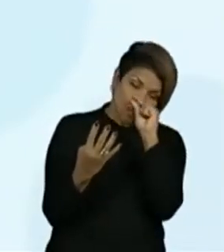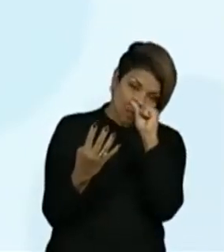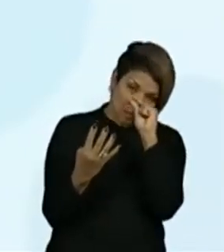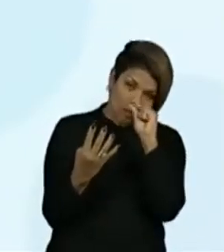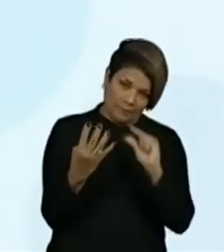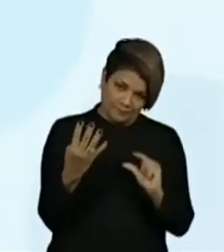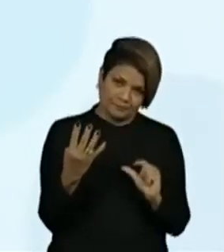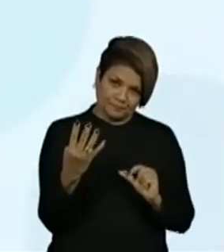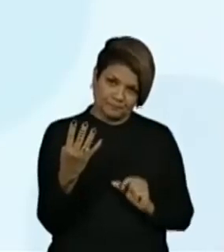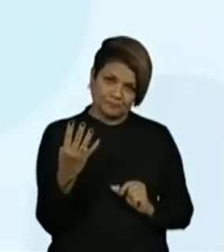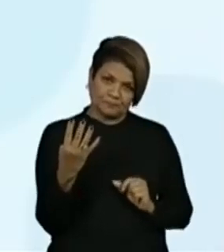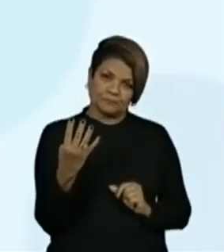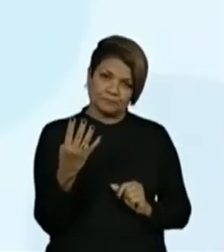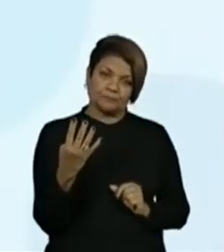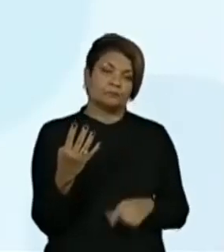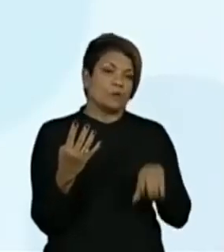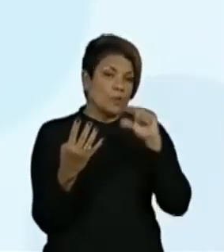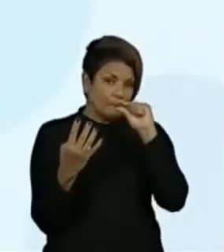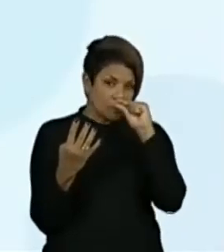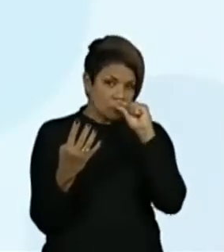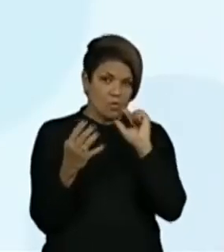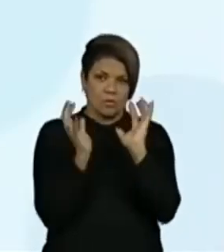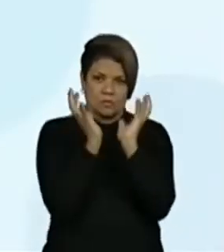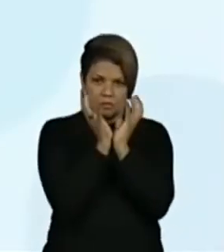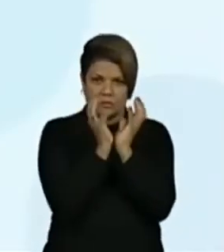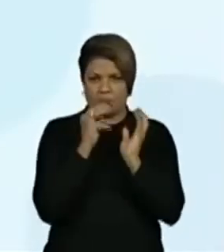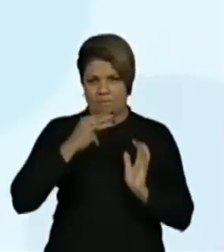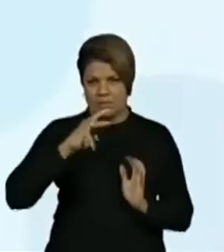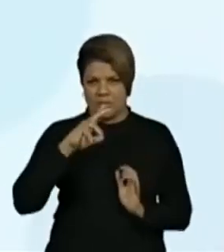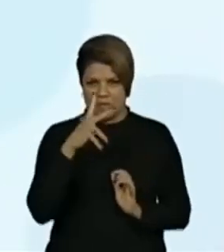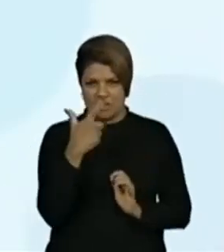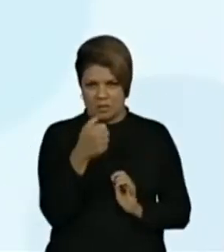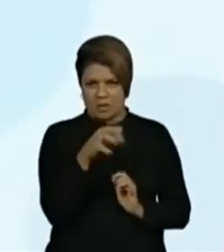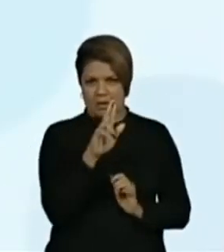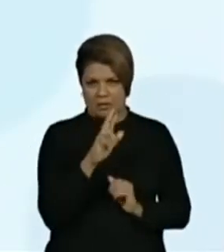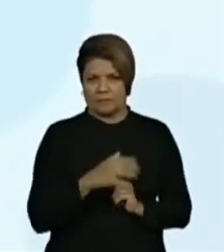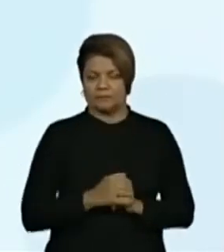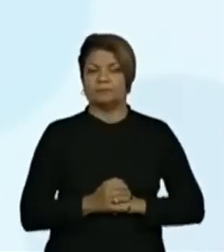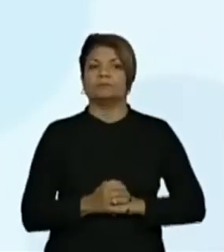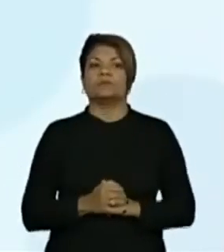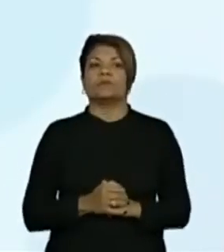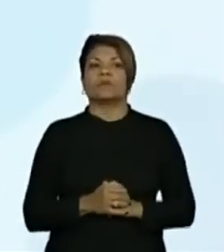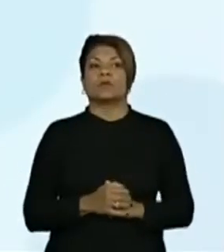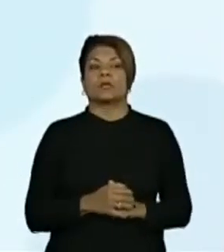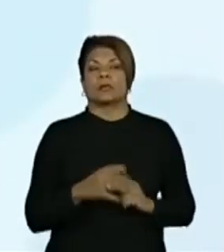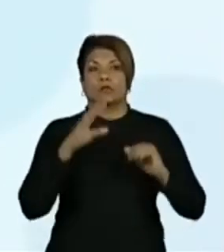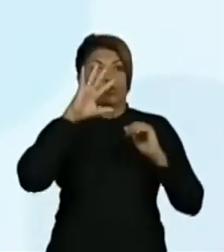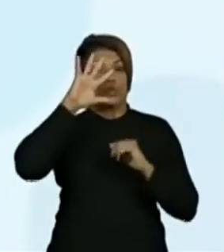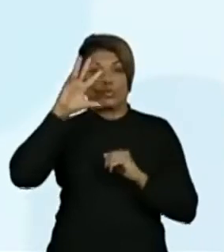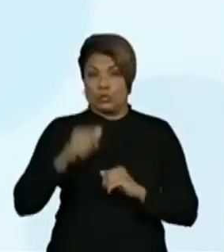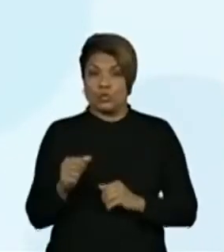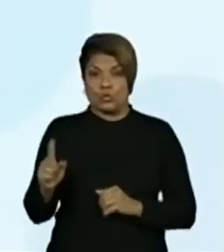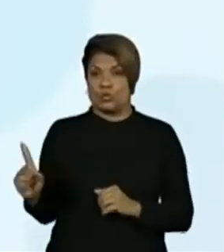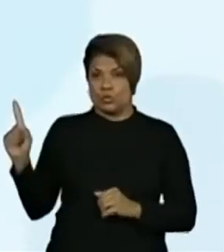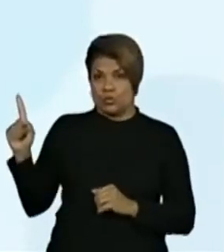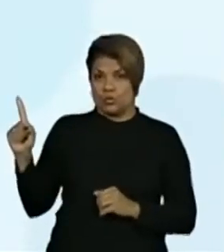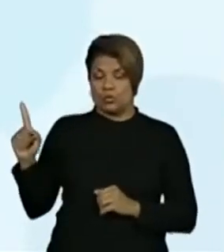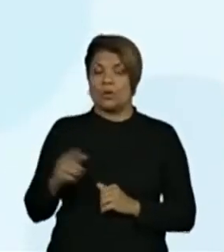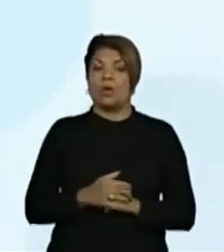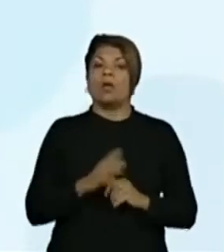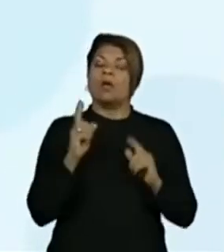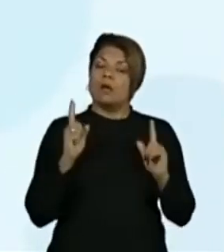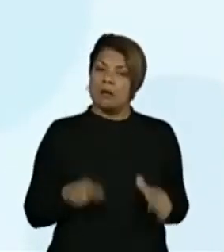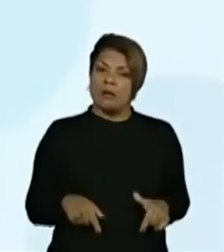é o menor número entre todos os números aí da centena de